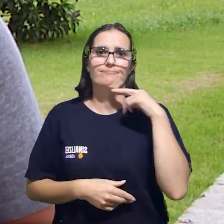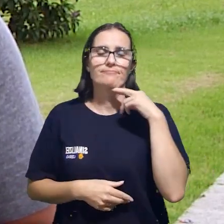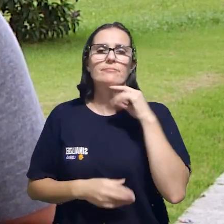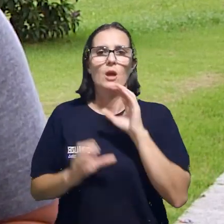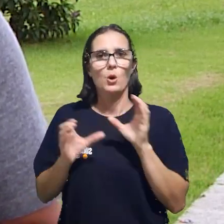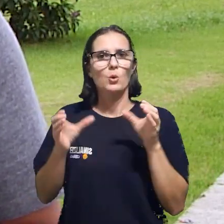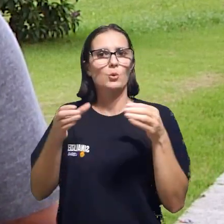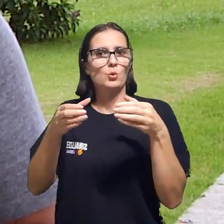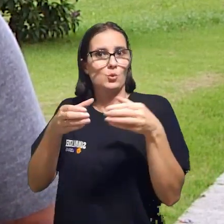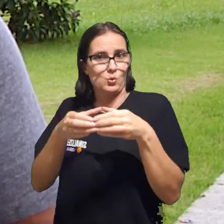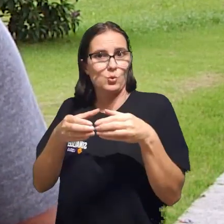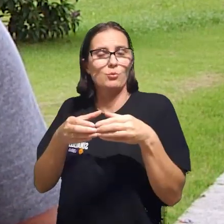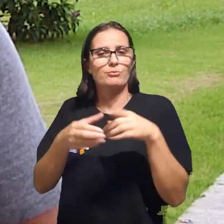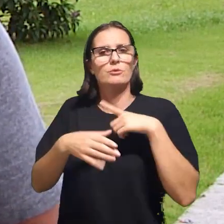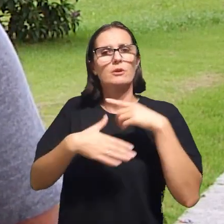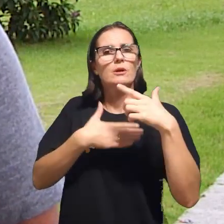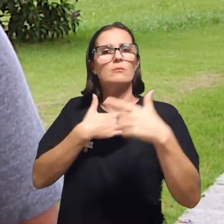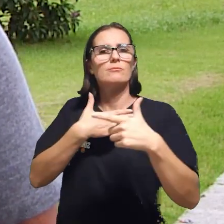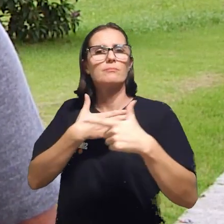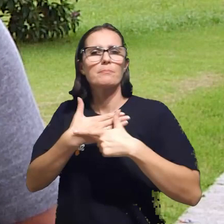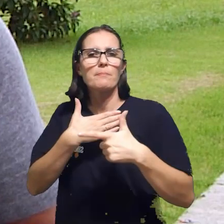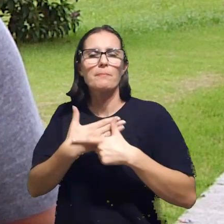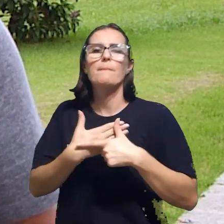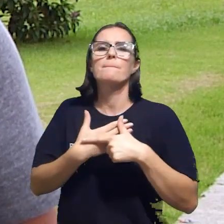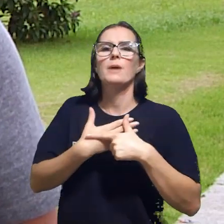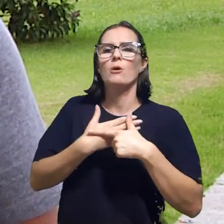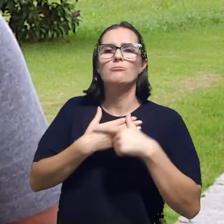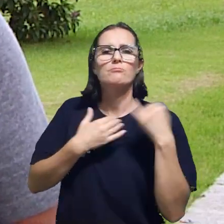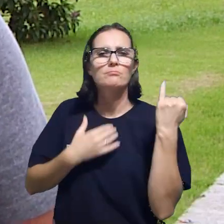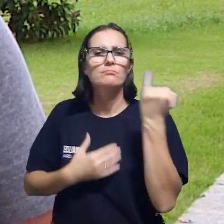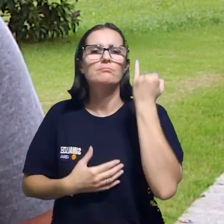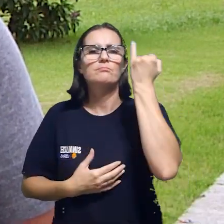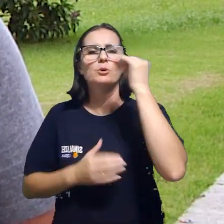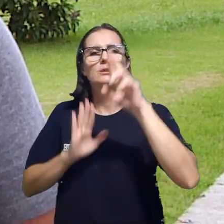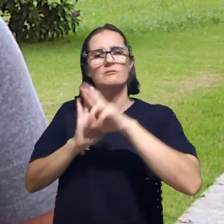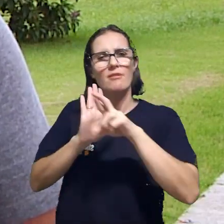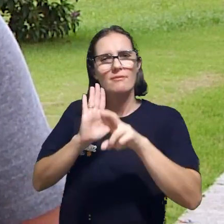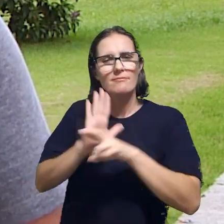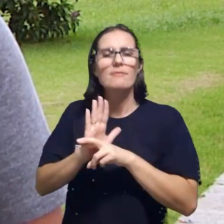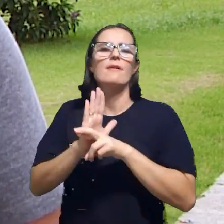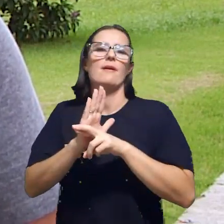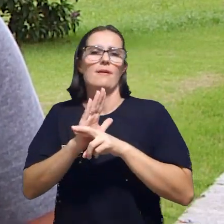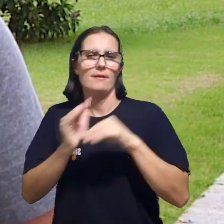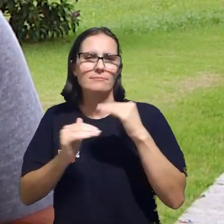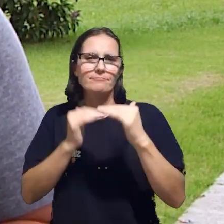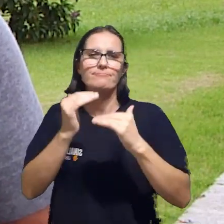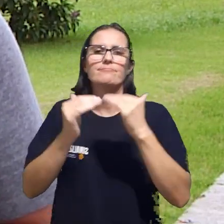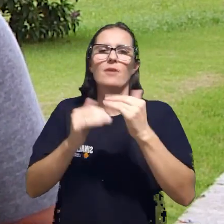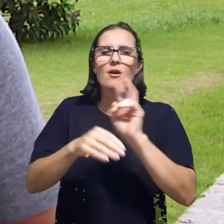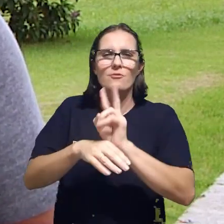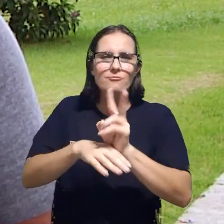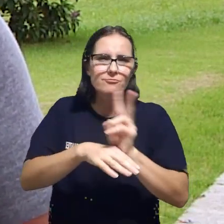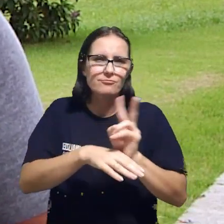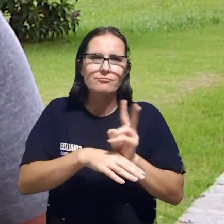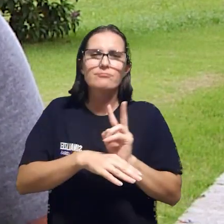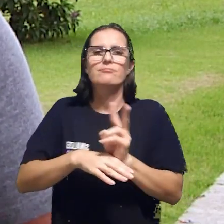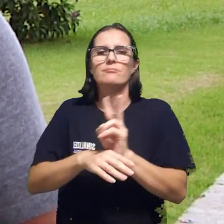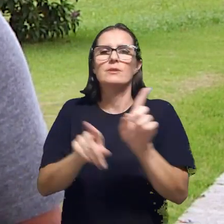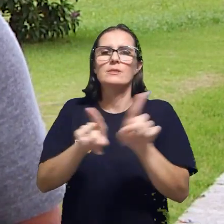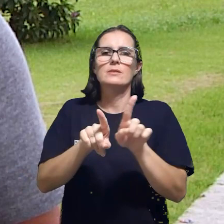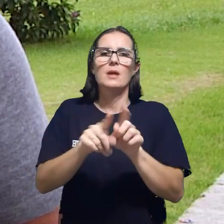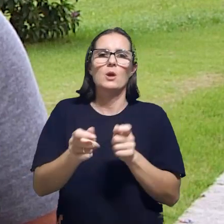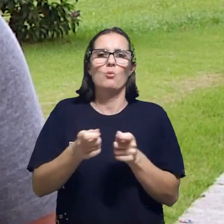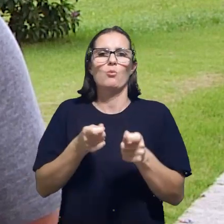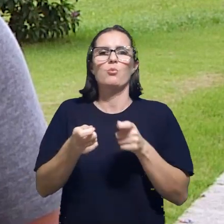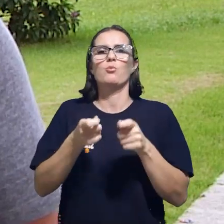Este órgão colegiado desempenha funções deliberativas, normativas, consultivas, fiscalizadoras e de